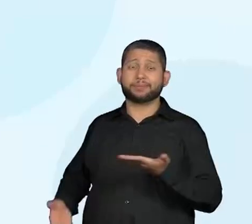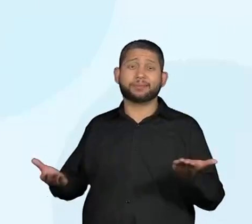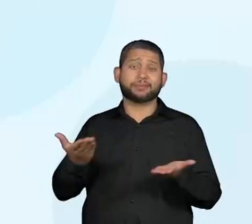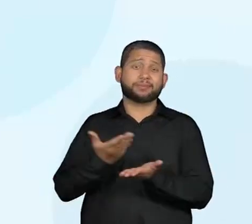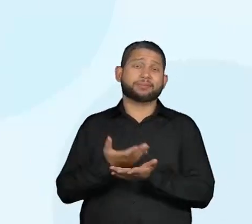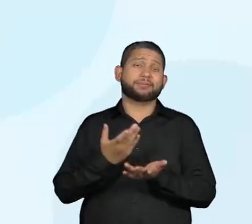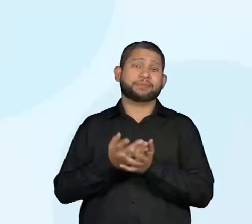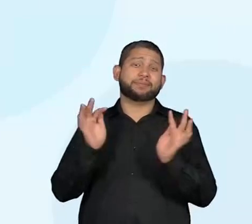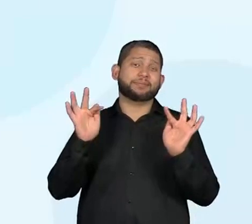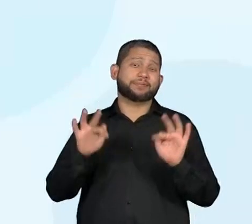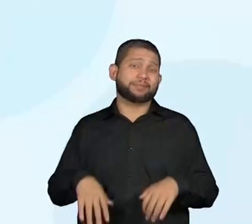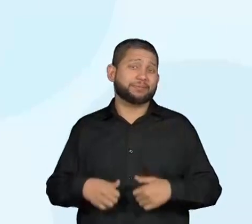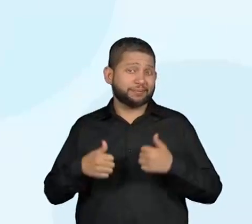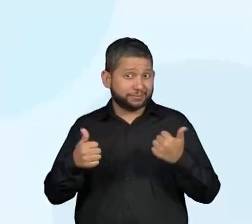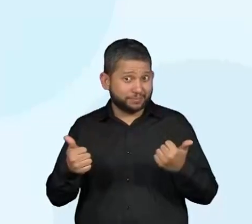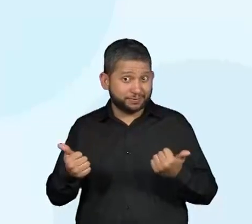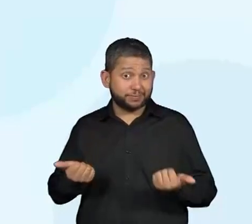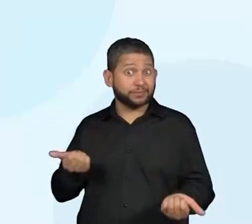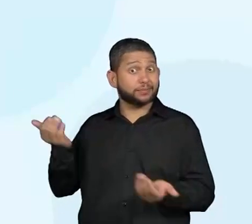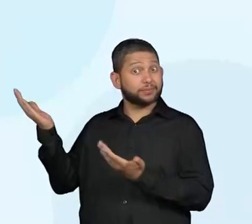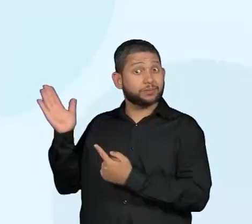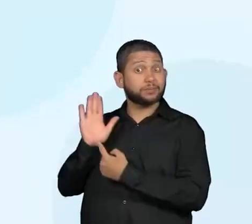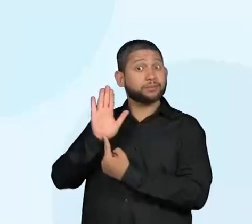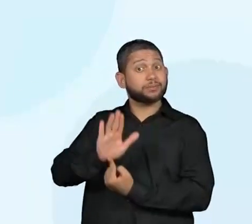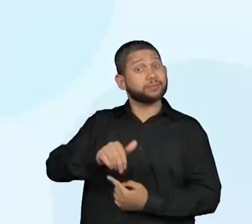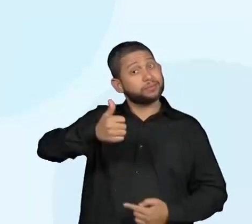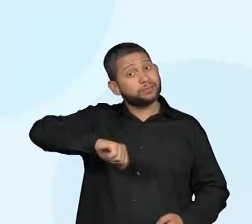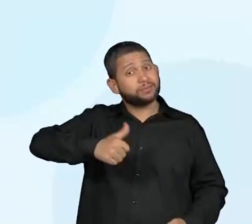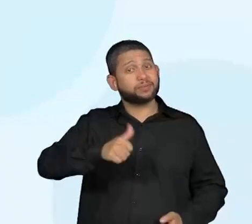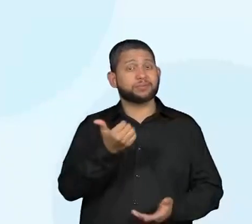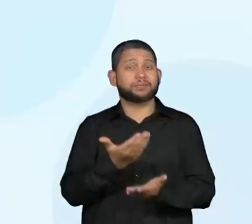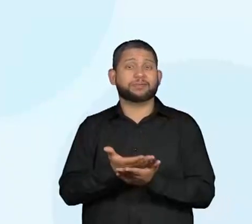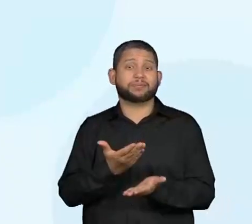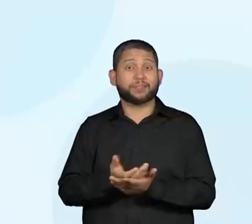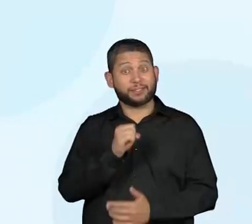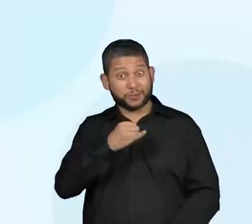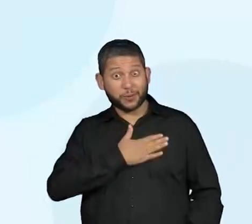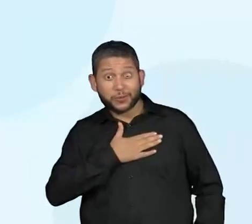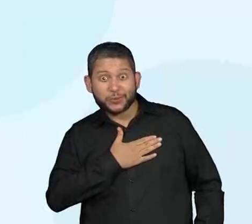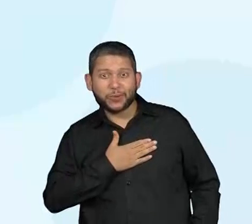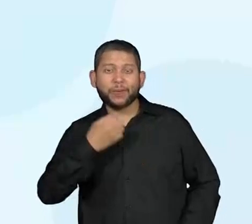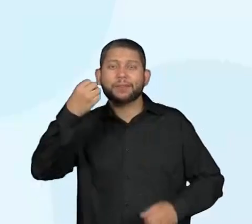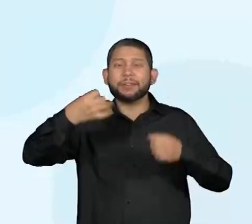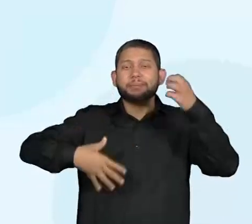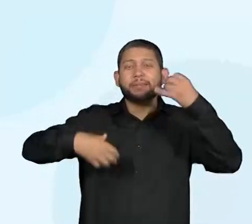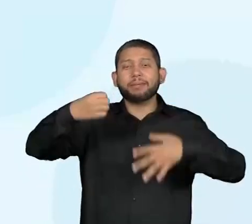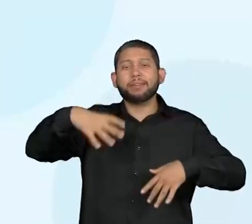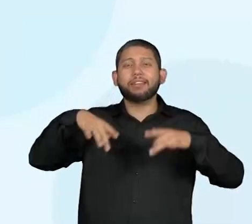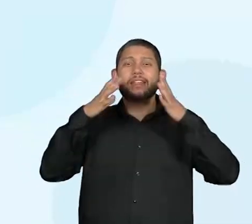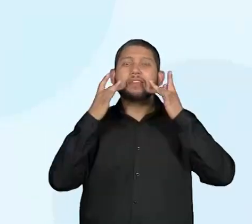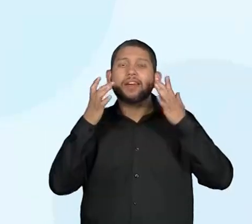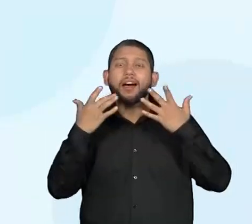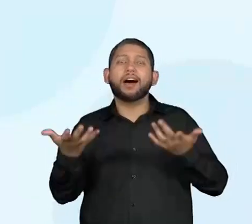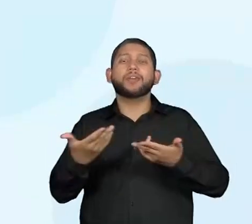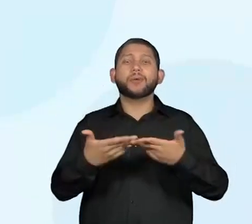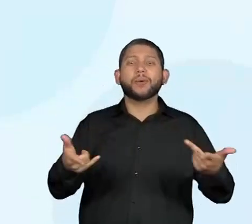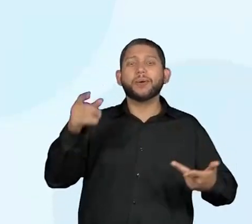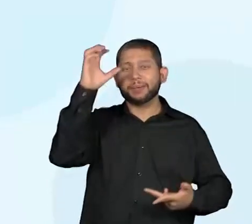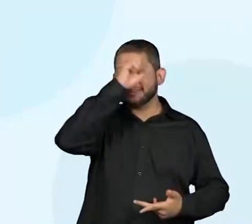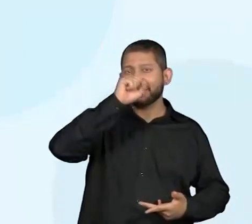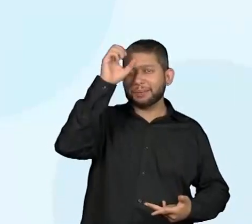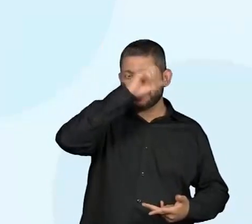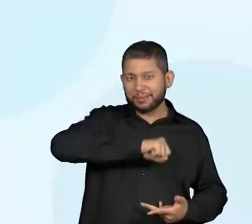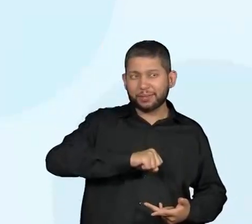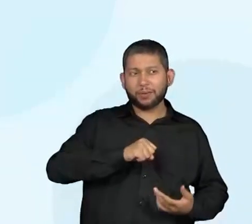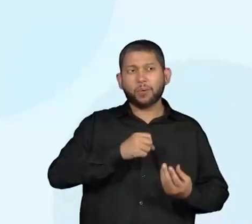no finalzinho da aula. Vou deixar aqui para vocês a avaliação. Se você gostou de falar sobre texto teatral e aprender um pouco mais